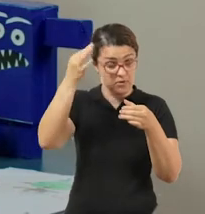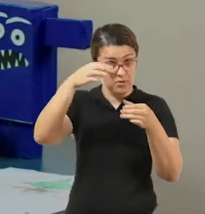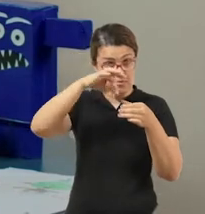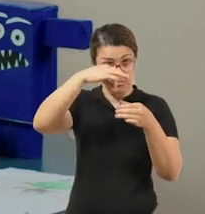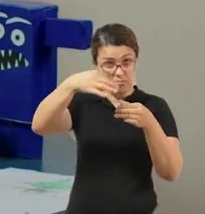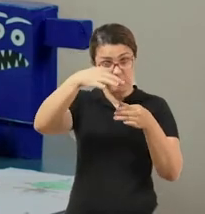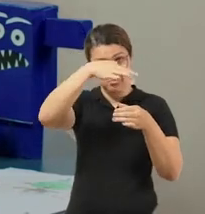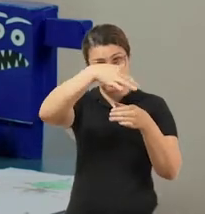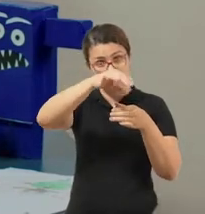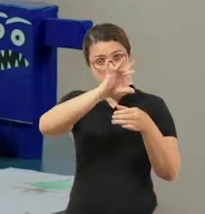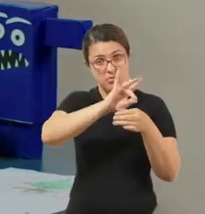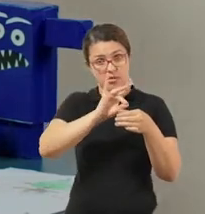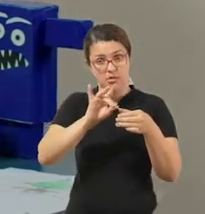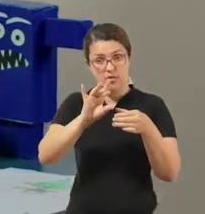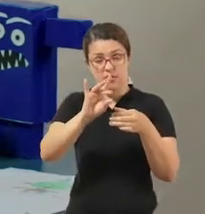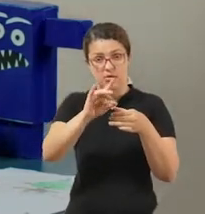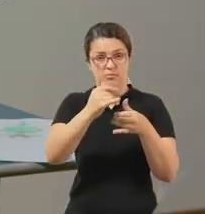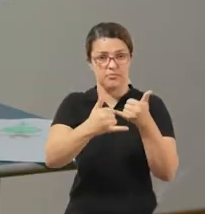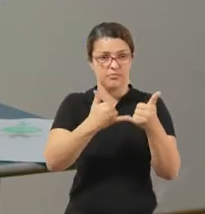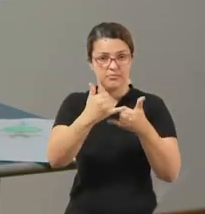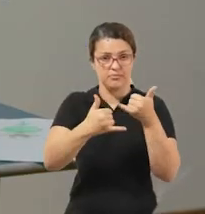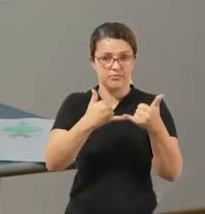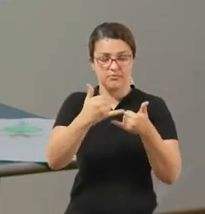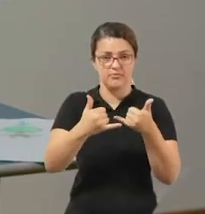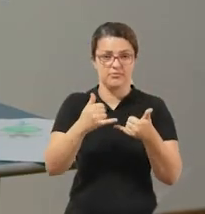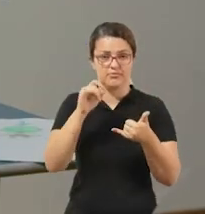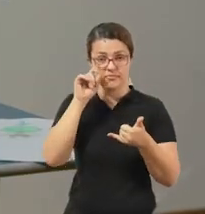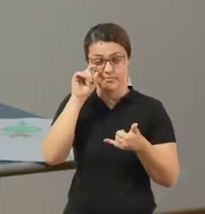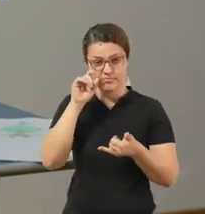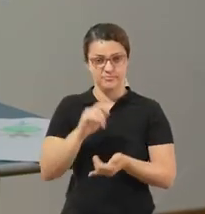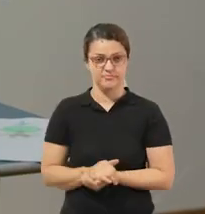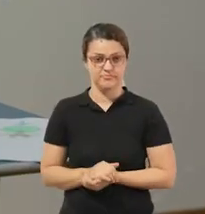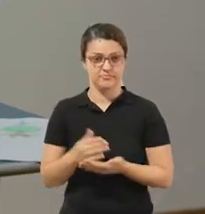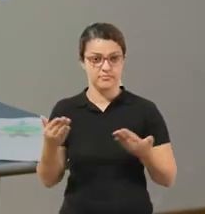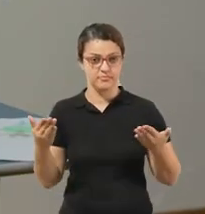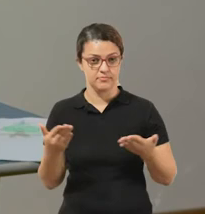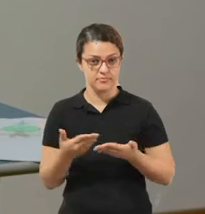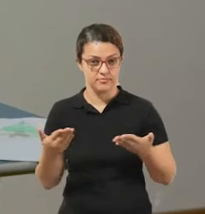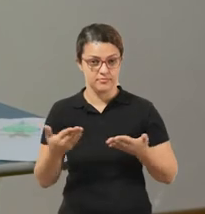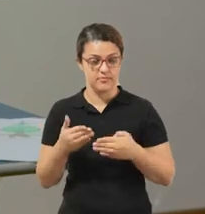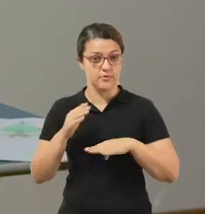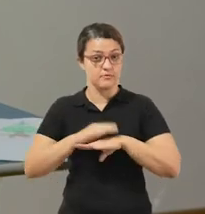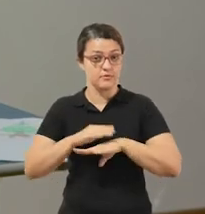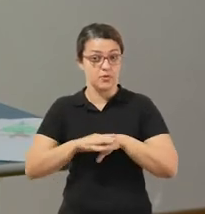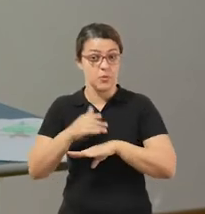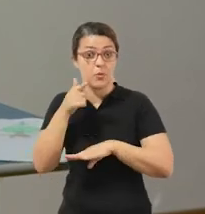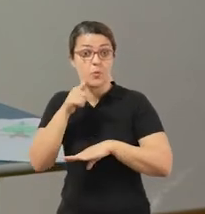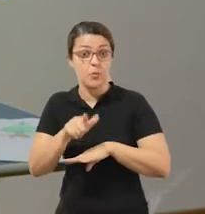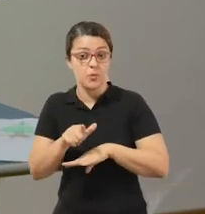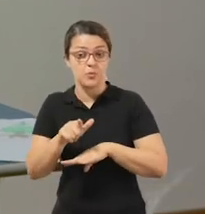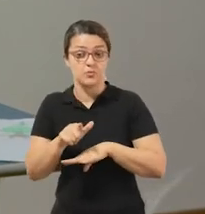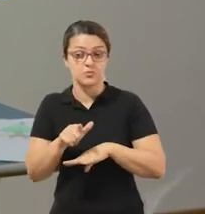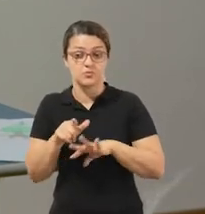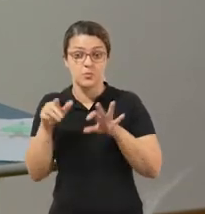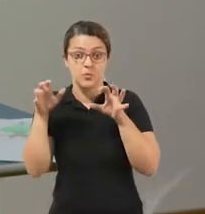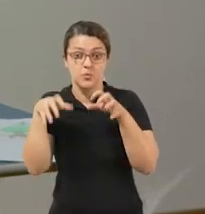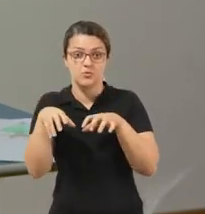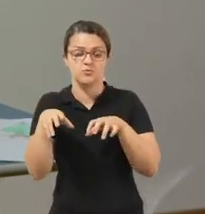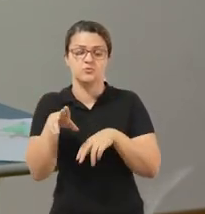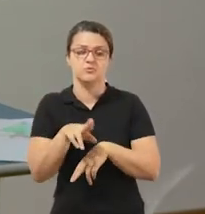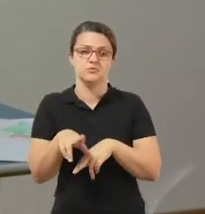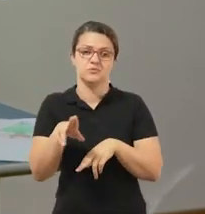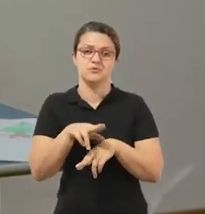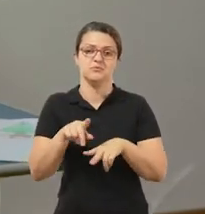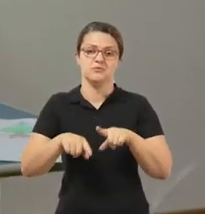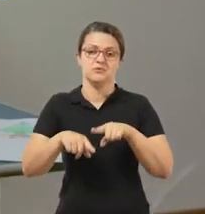vocês forem brincar. E agora, vamos fazer outro bichinho também usando